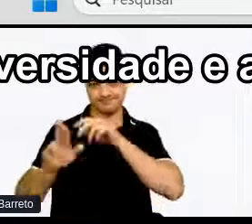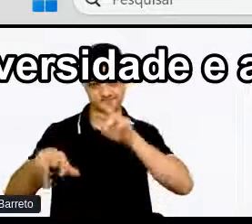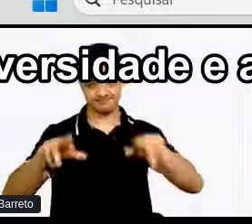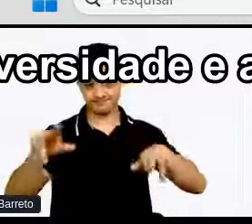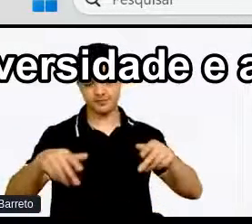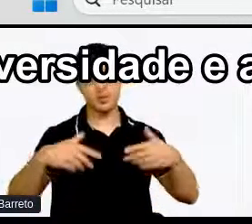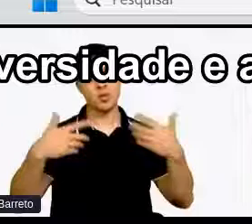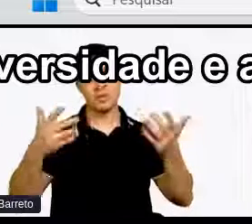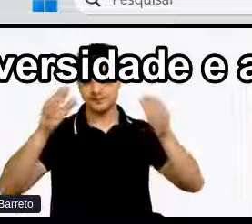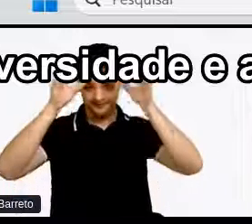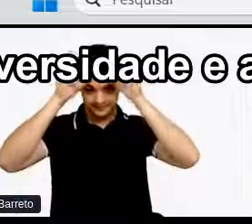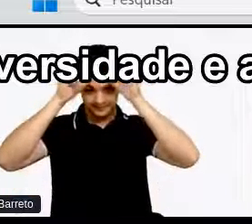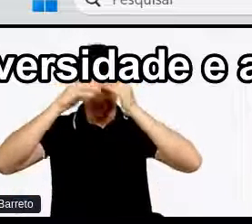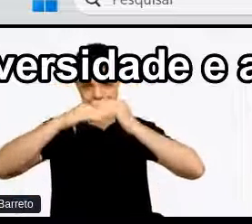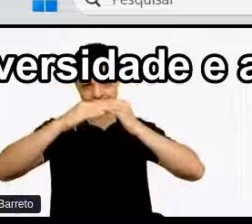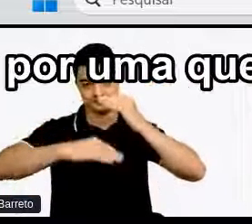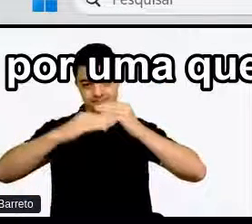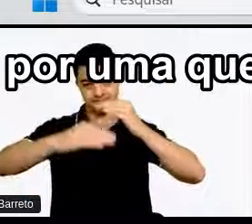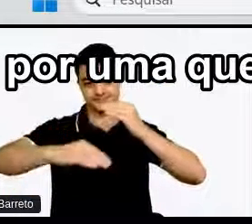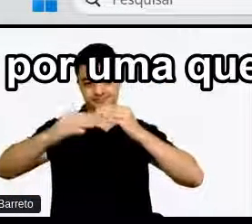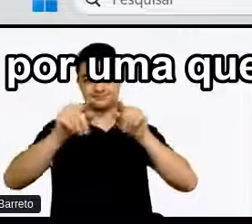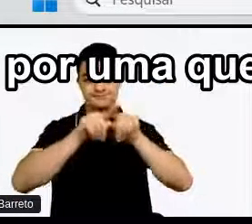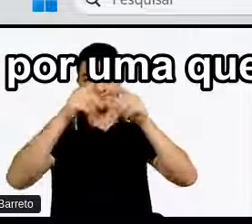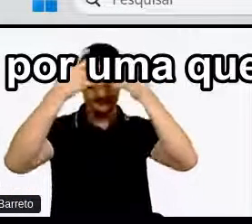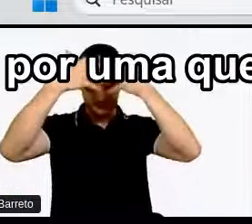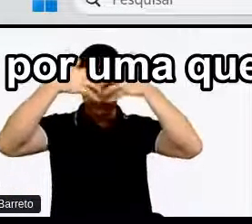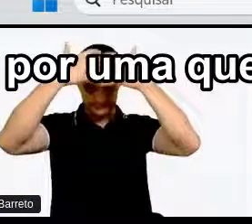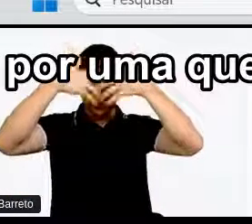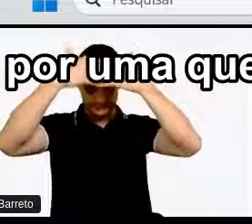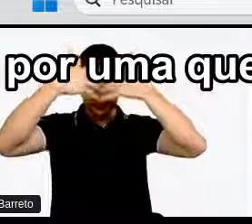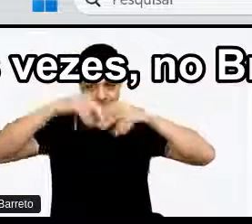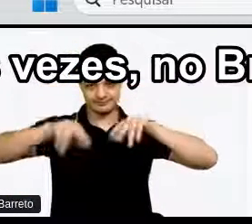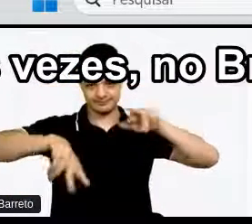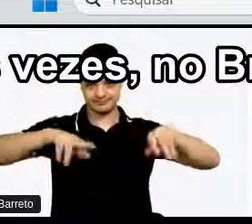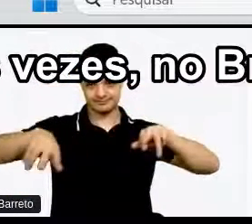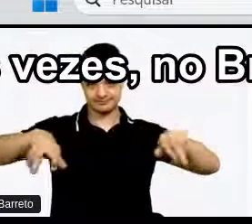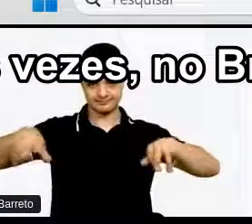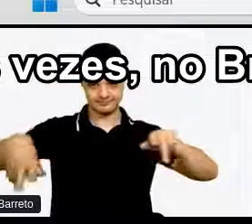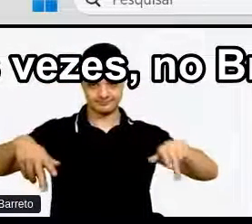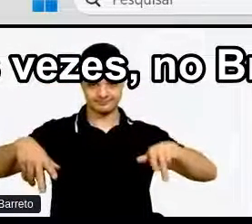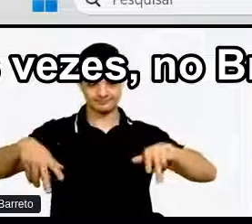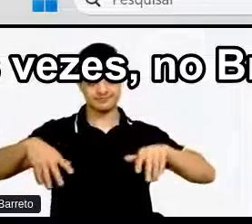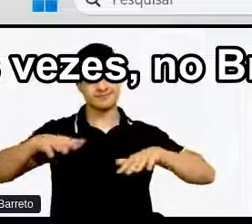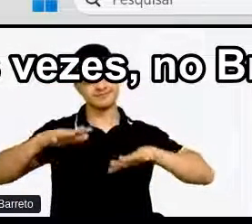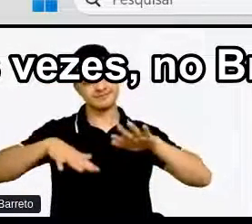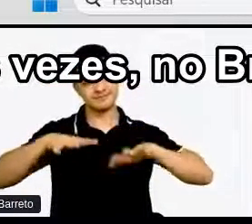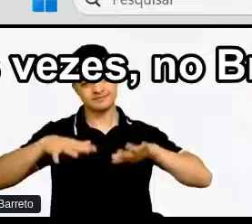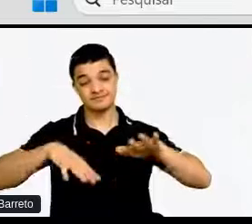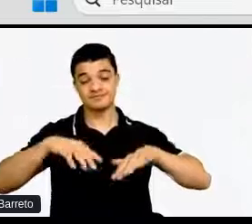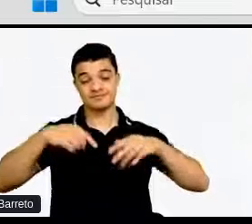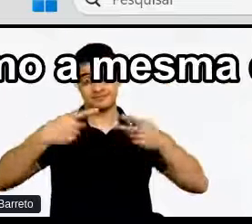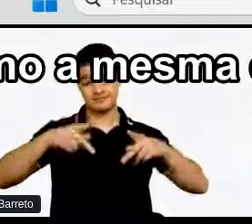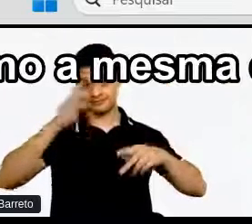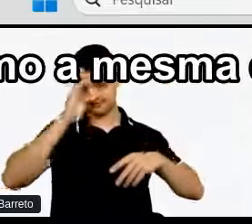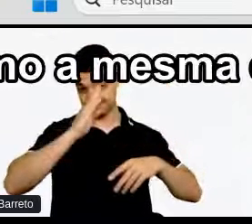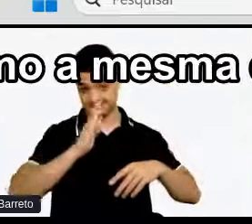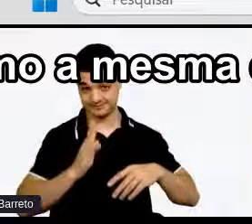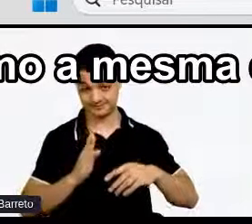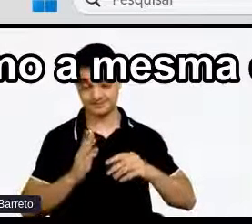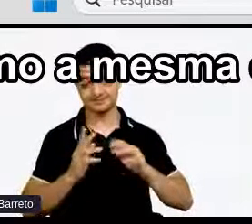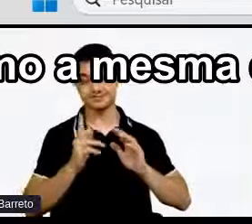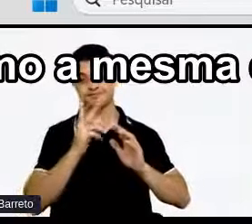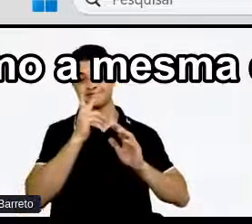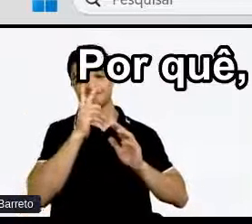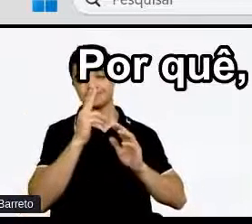neurodiversidade e a diversidade cognitiva Que por uma questão de tradução Muitas vezes no Brasil Elas são vistas como a mesma